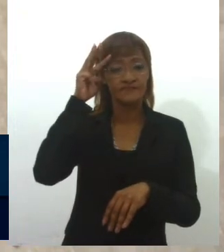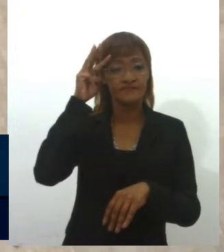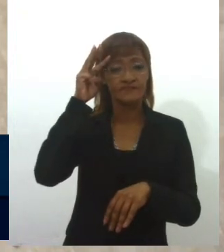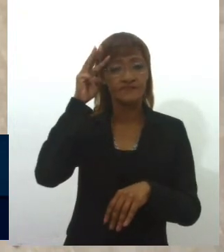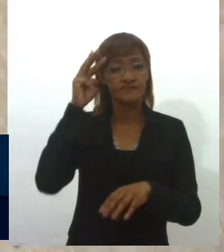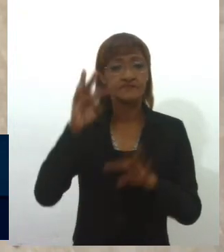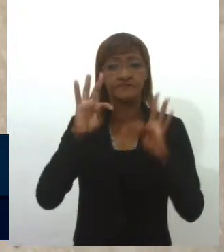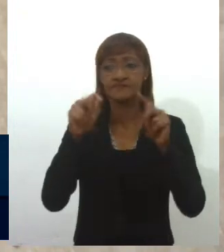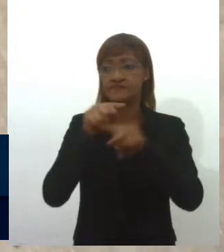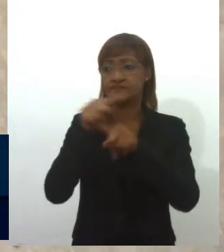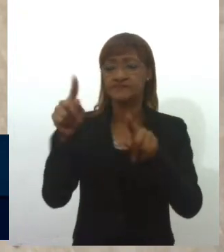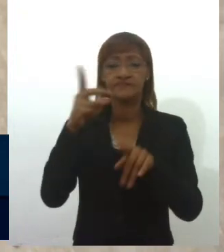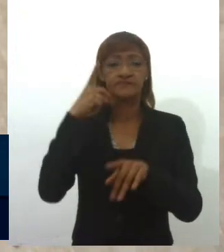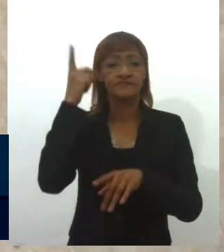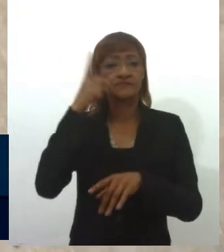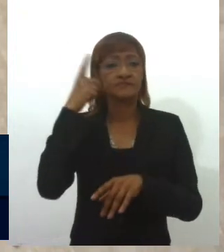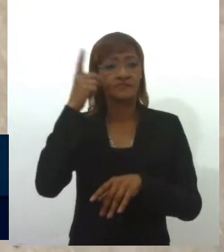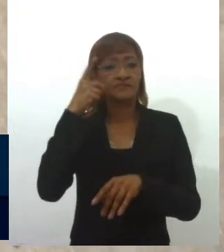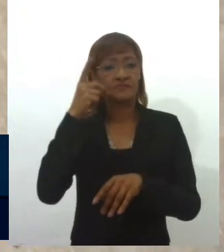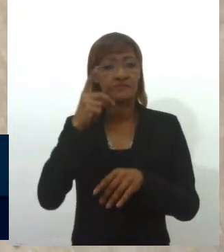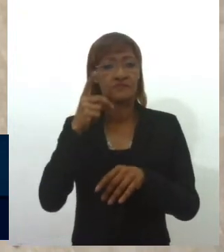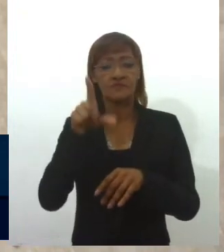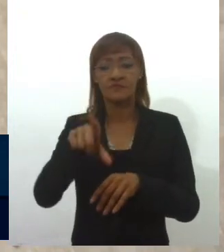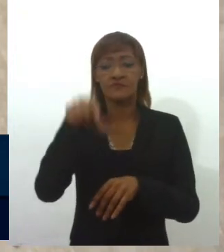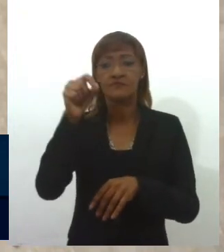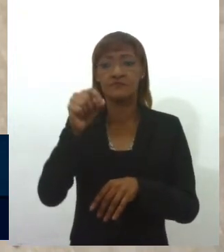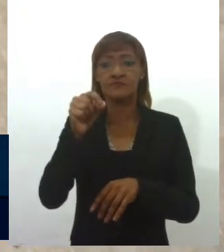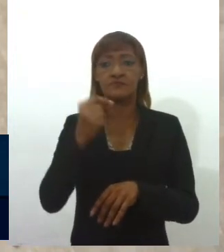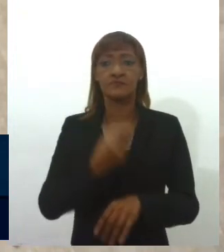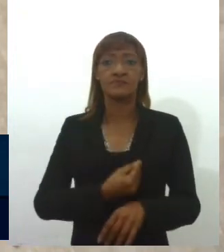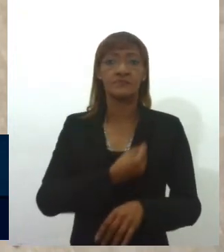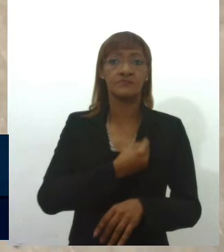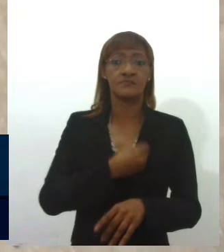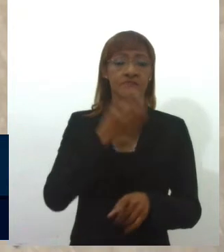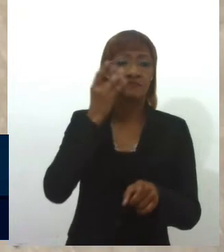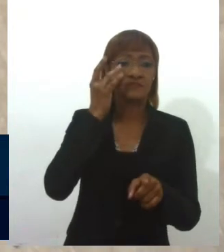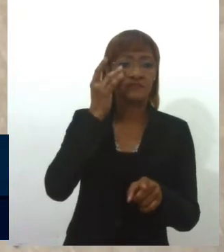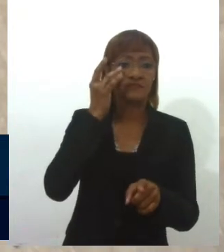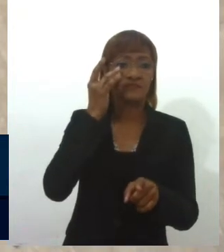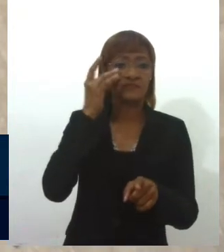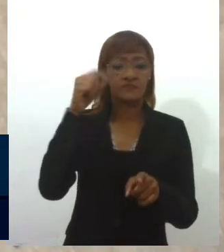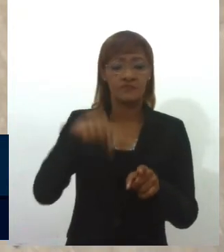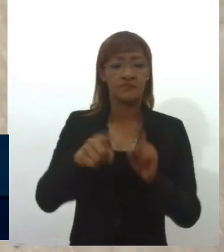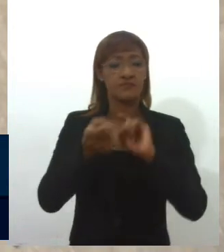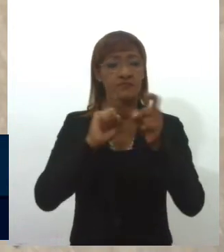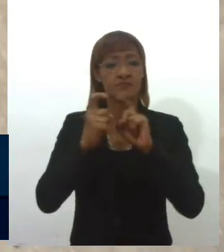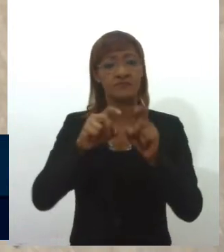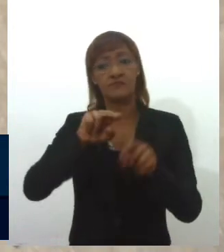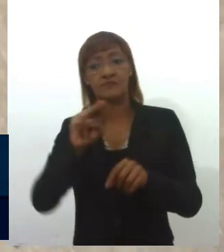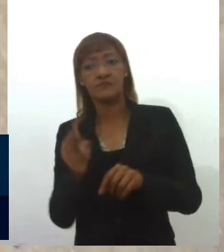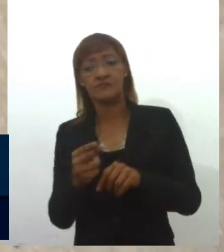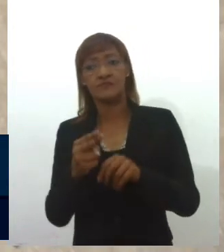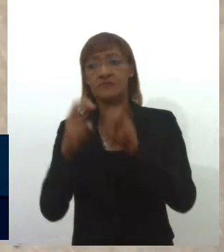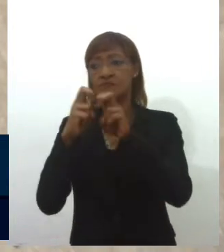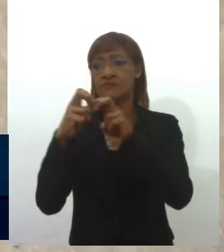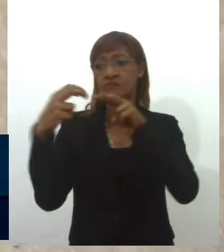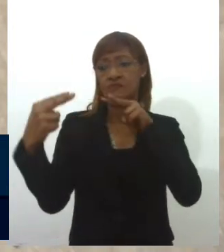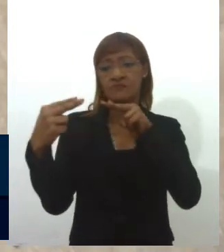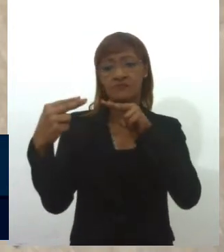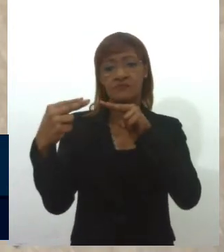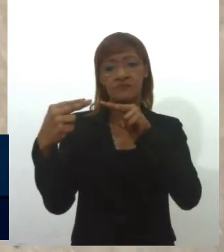todos os deputados terão a opção de presencialmente participar aqui das sessões ou, remotamente,